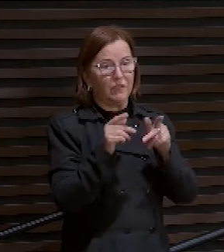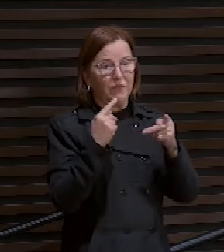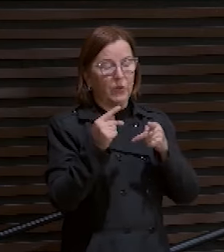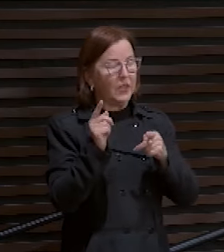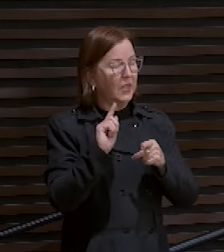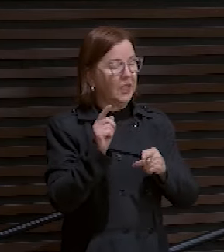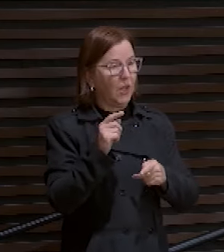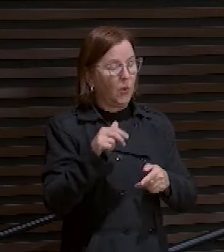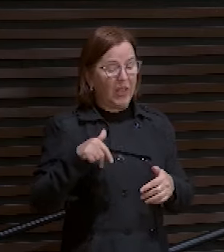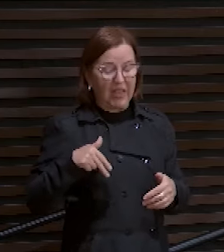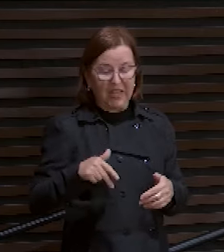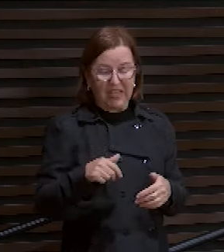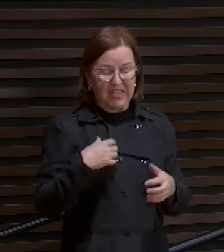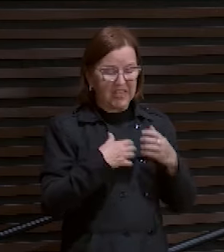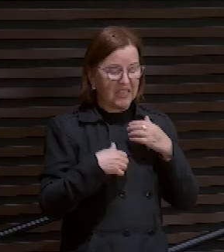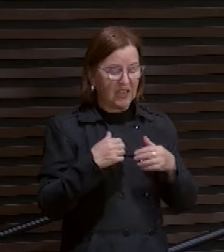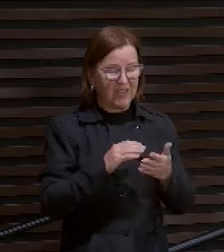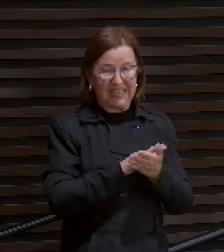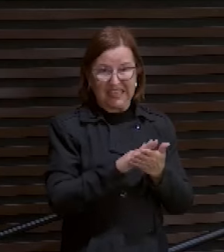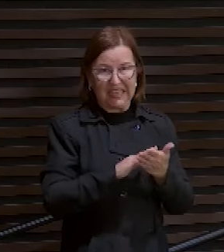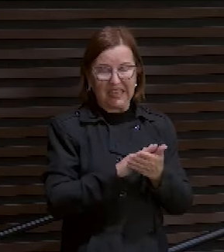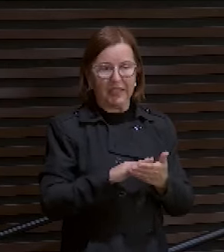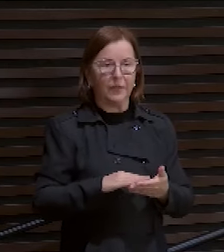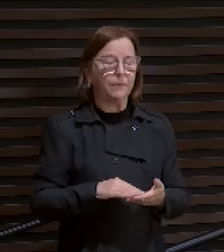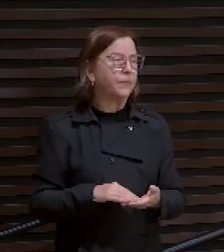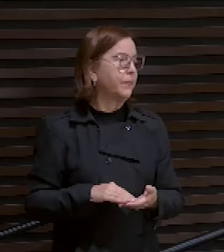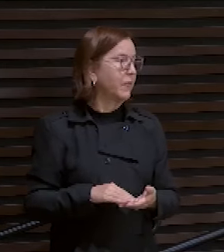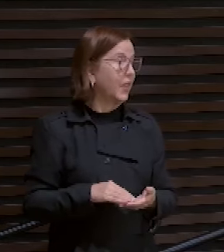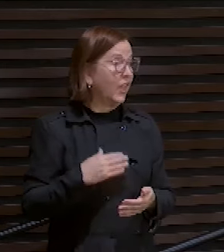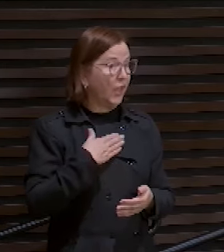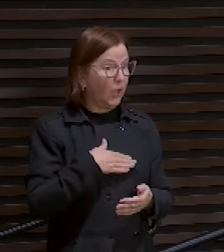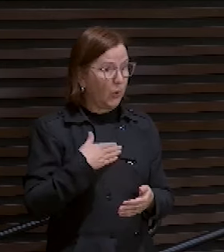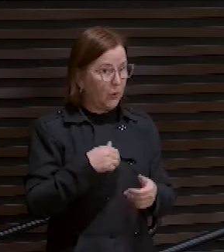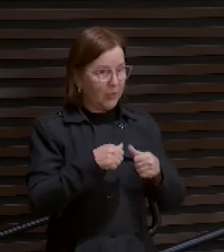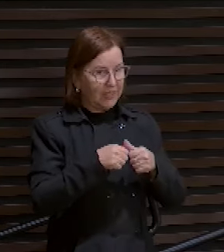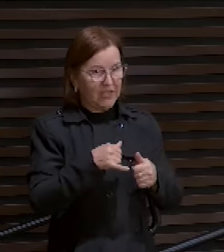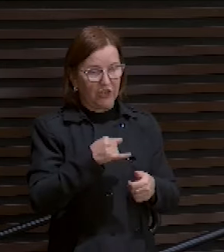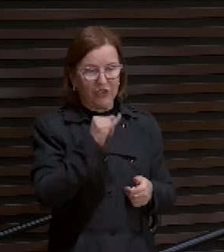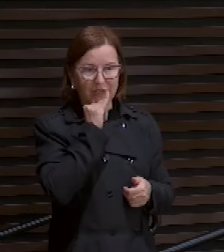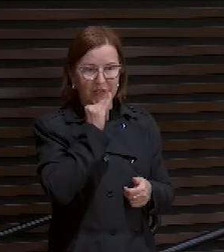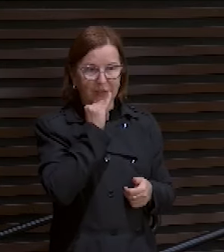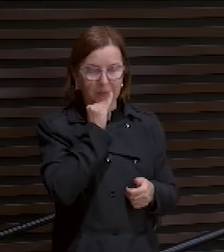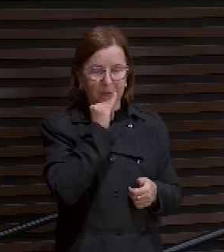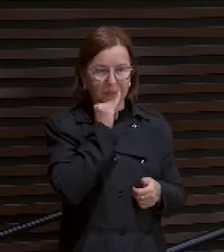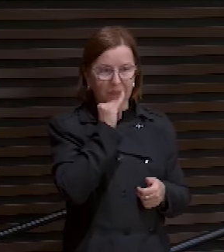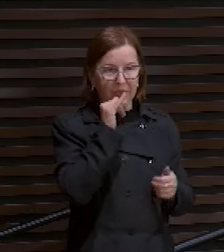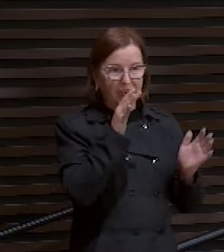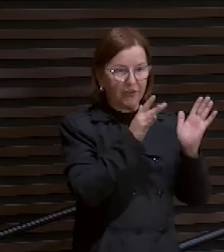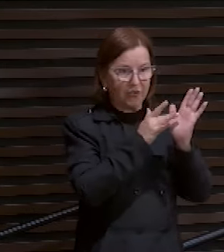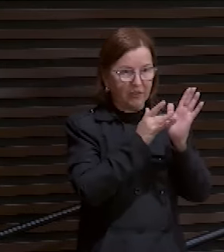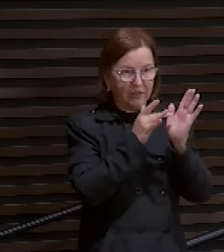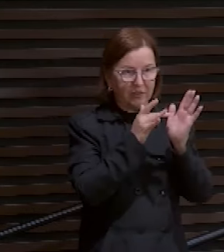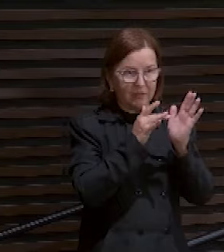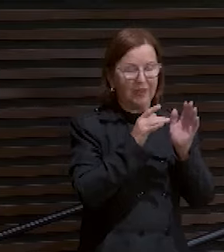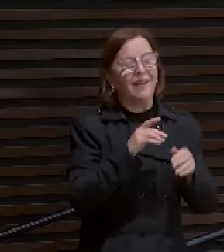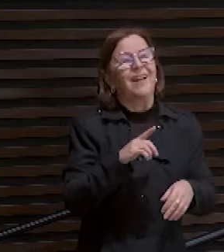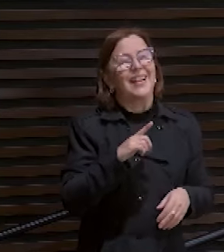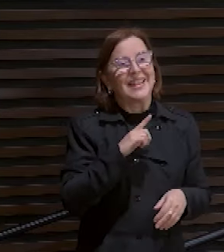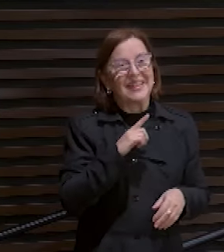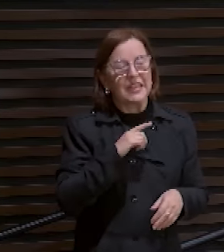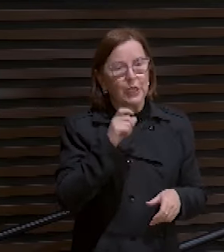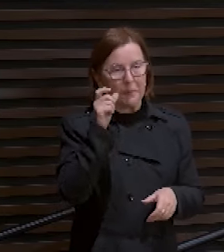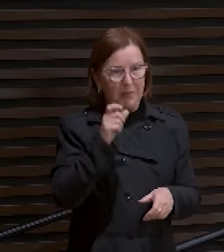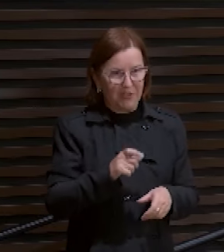ansioso de coisa alguma. Então eu gosto muito desse exemplo. Tem gente que pega ansiedade e fica com ela.